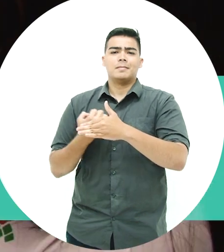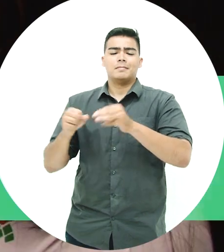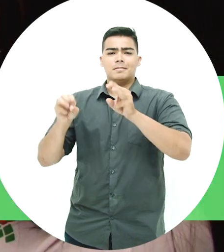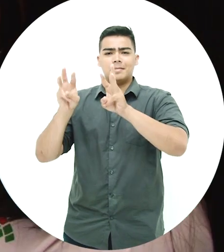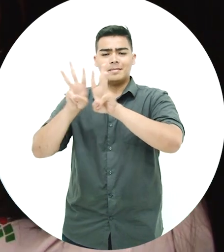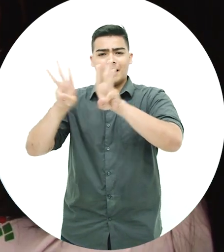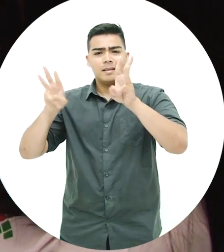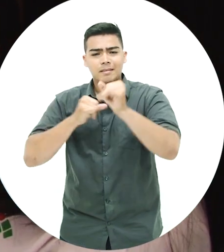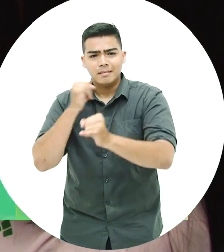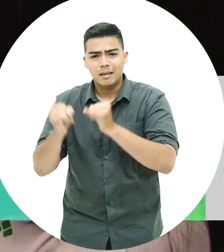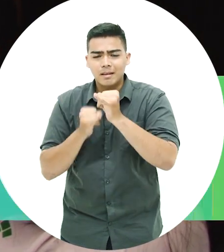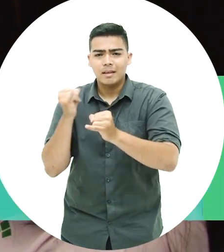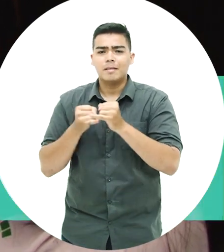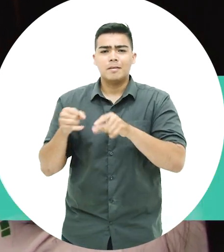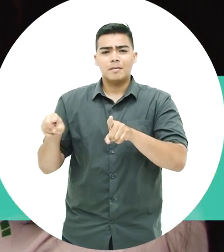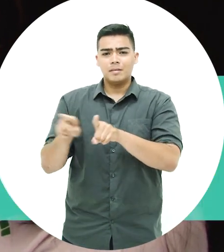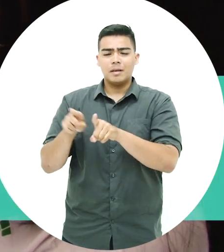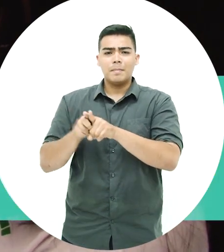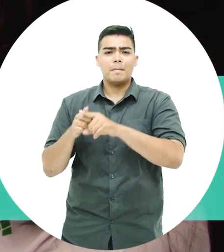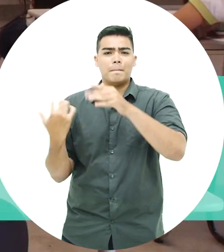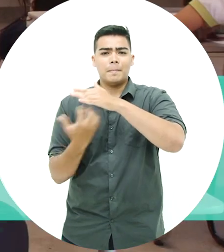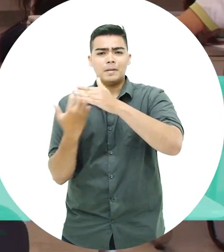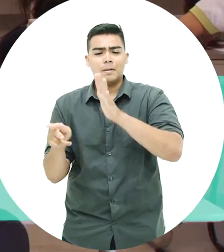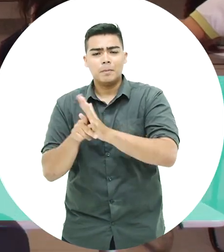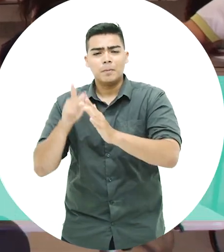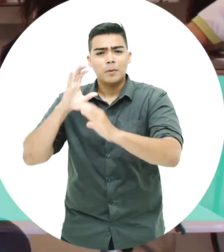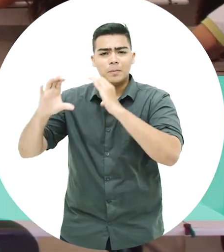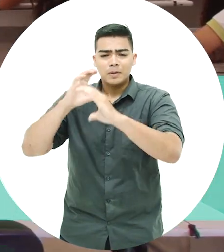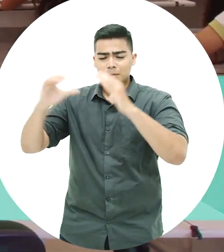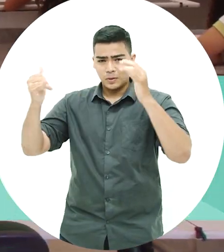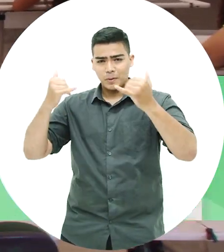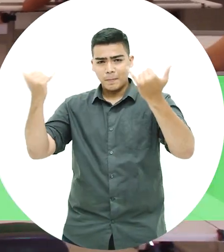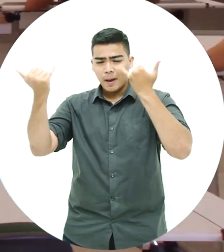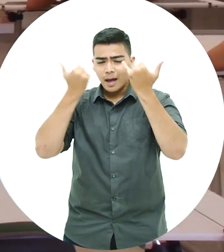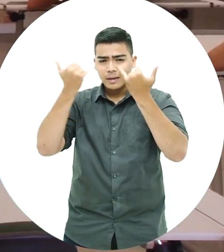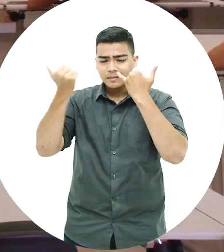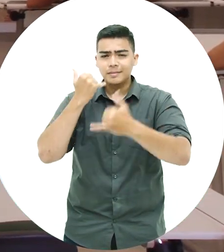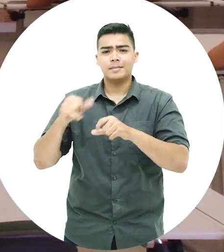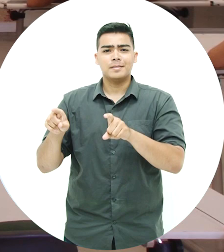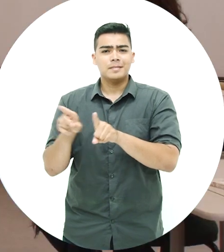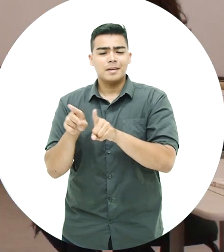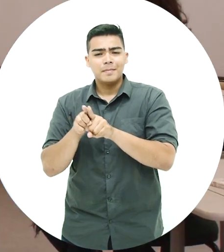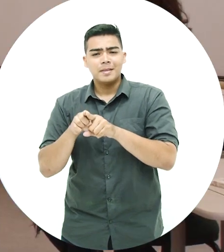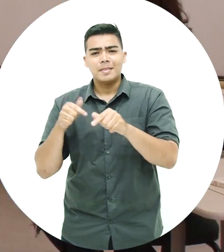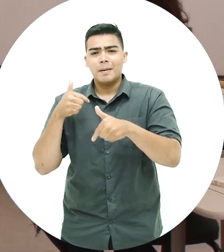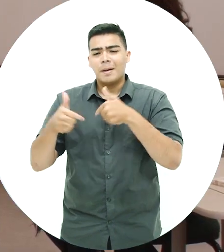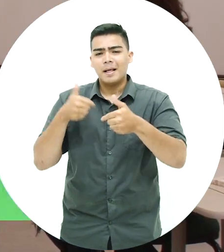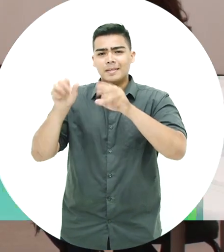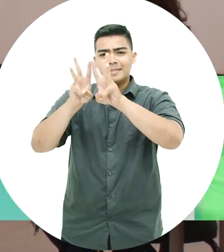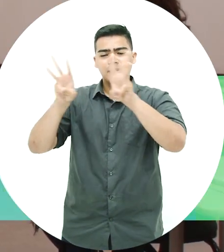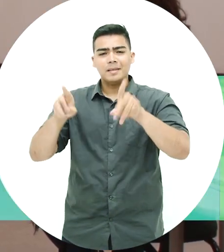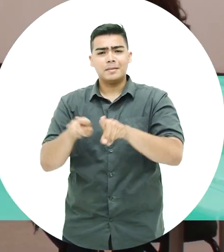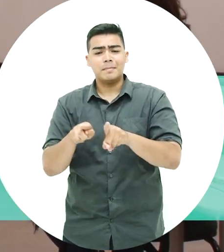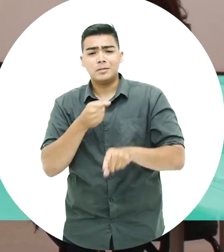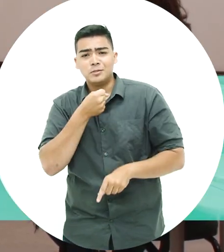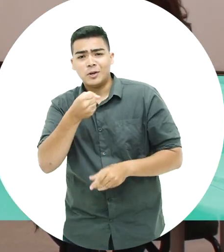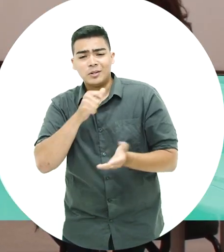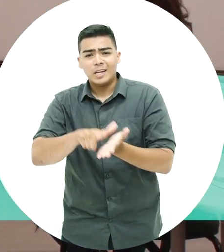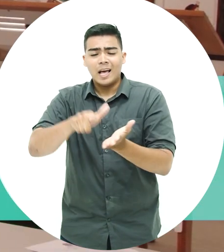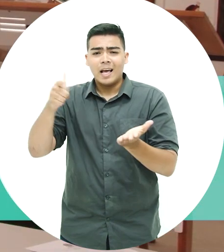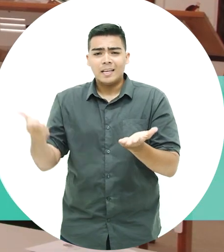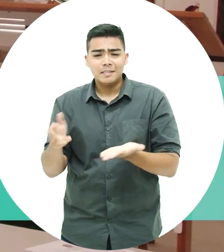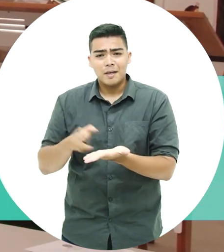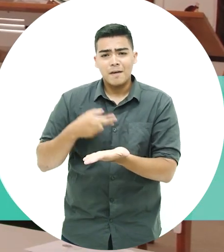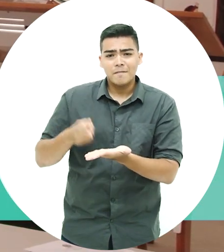empresas de conteúdo para a internet, departamento de comunicação e marketing, portais e websites, editoras de